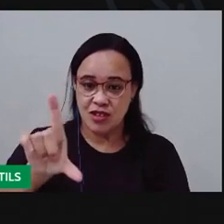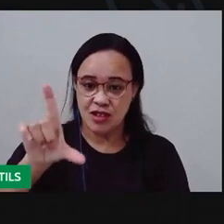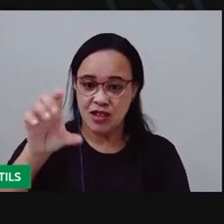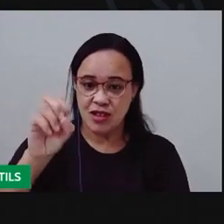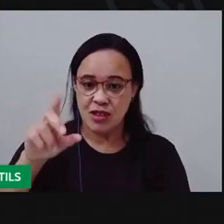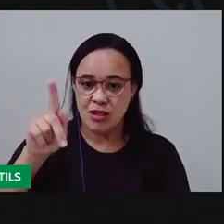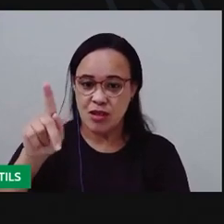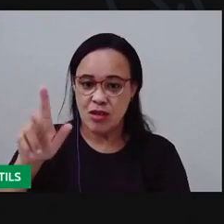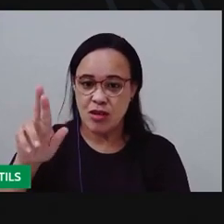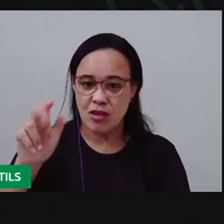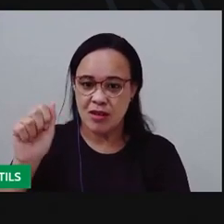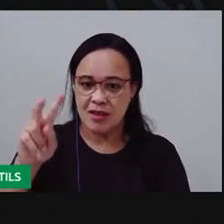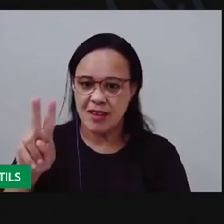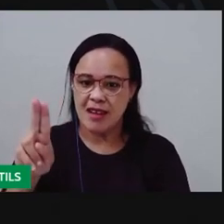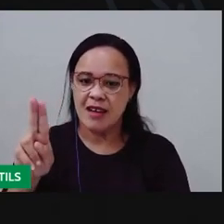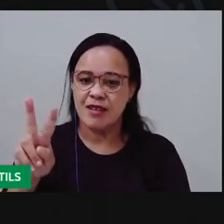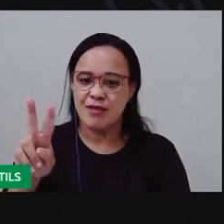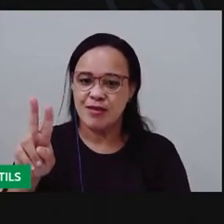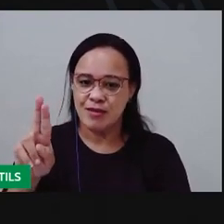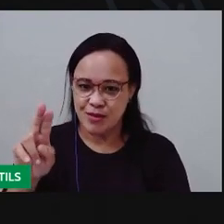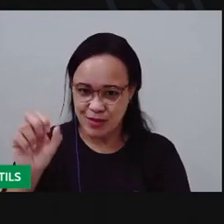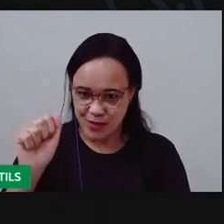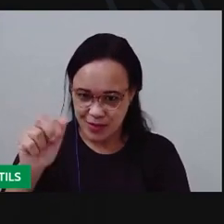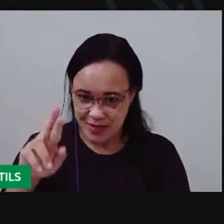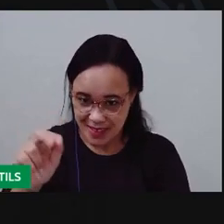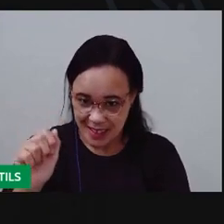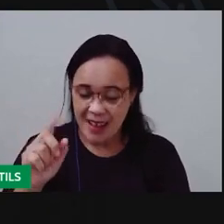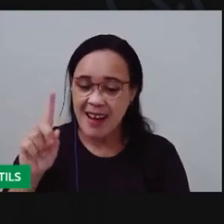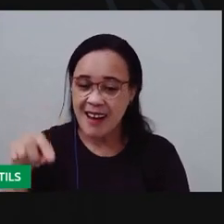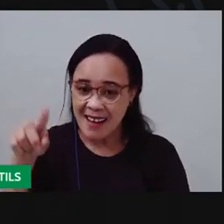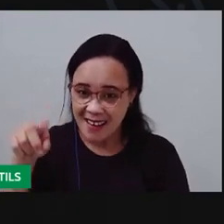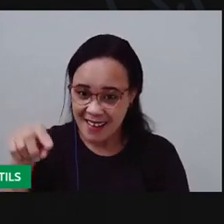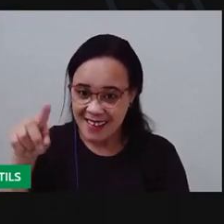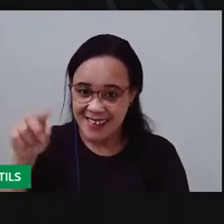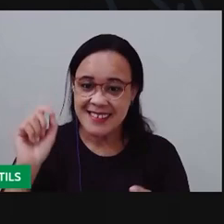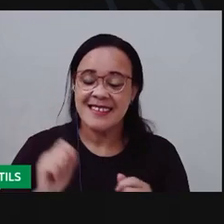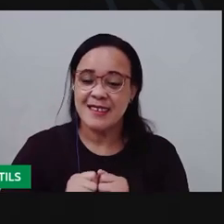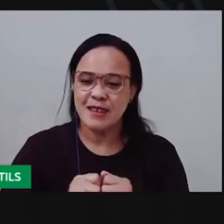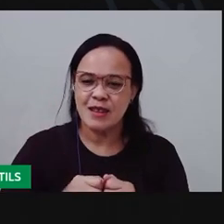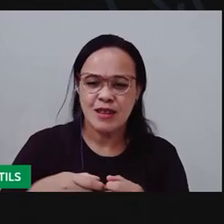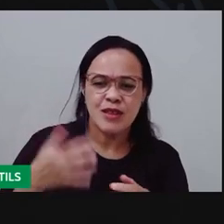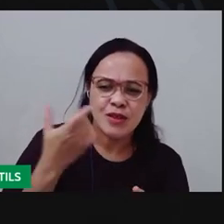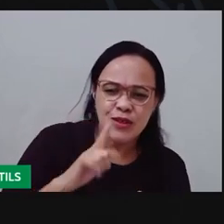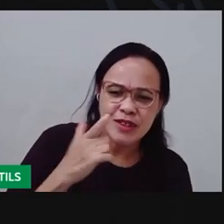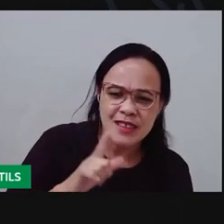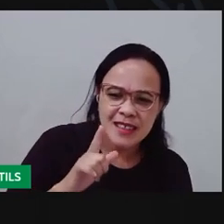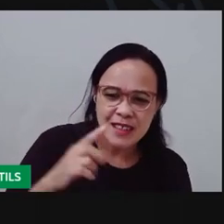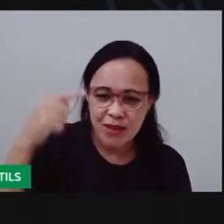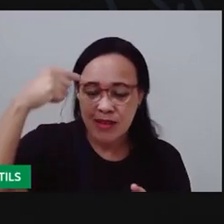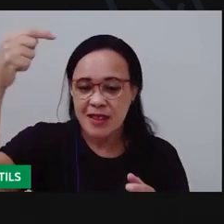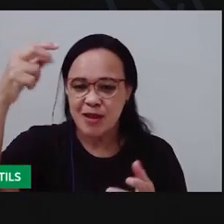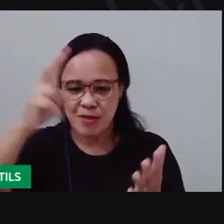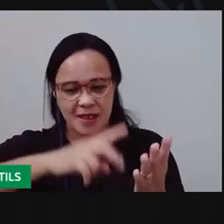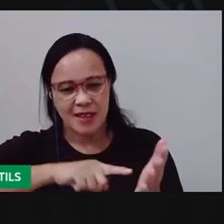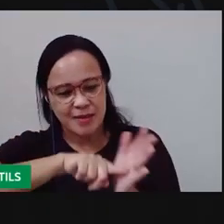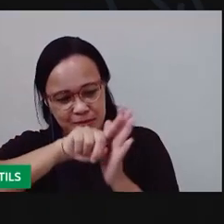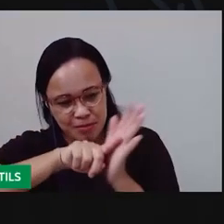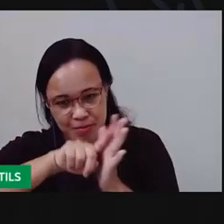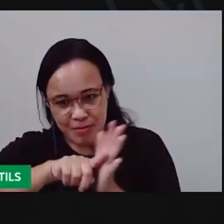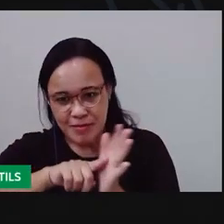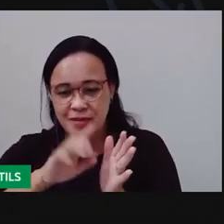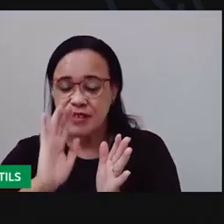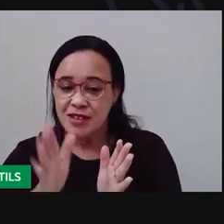uma pesquisa sobre a técnica da xilogravura. E aí, você conseguiu fazer? O que foi que você descobriu?